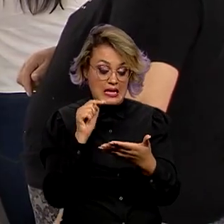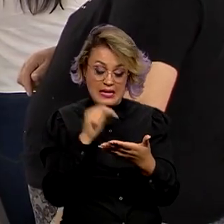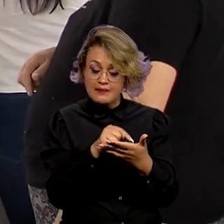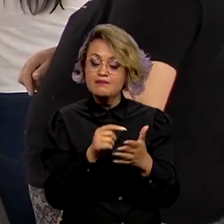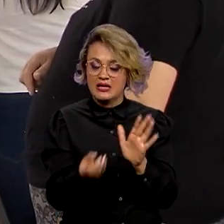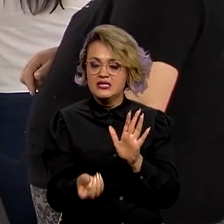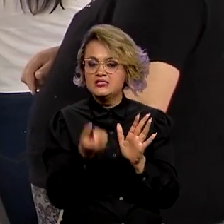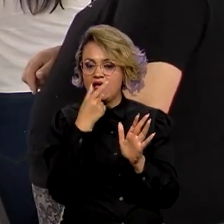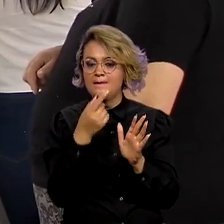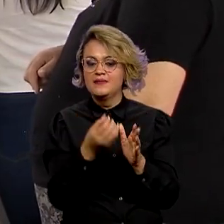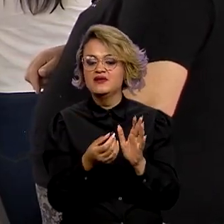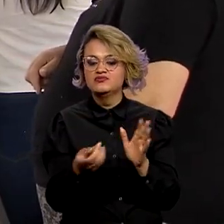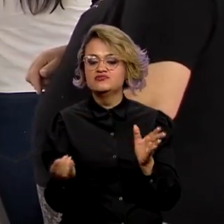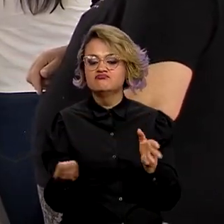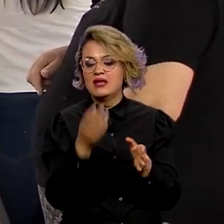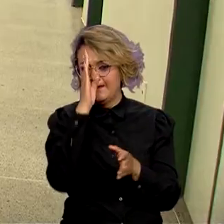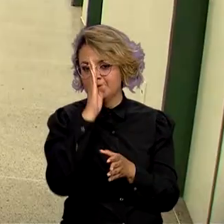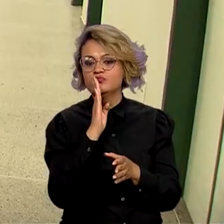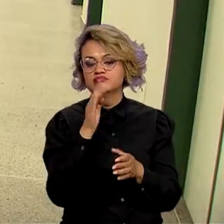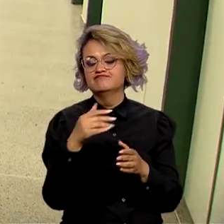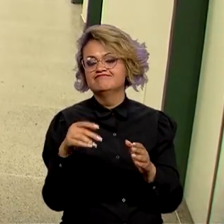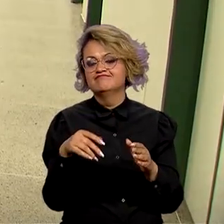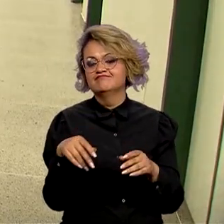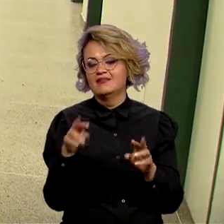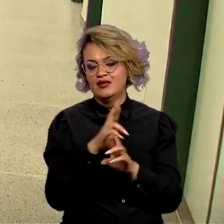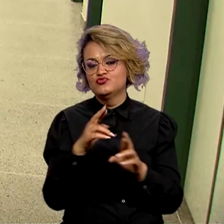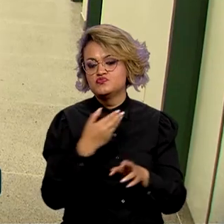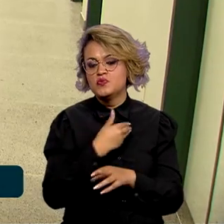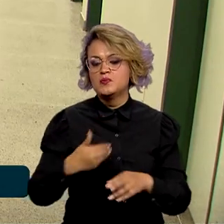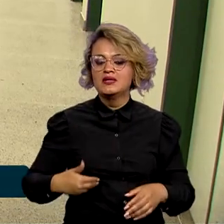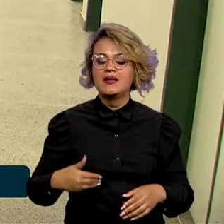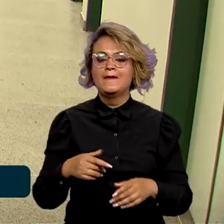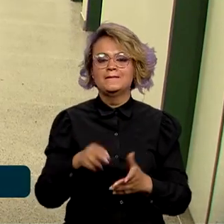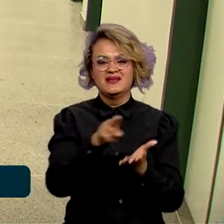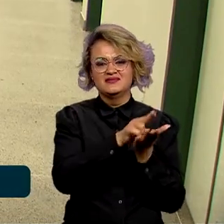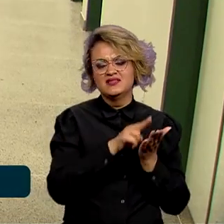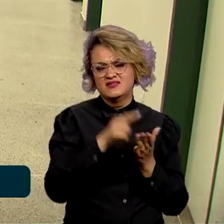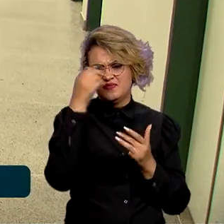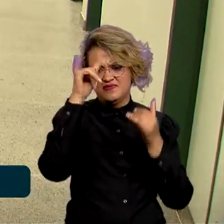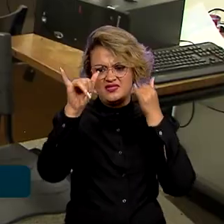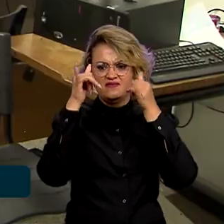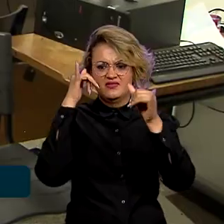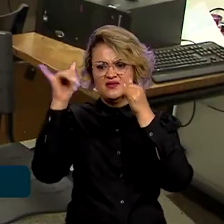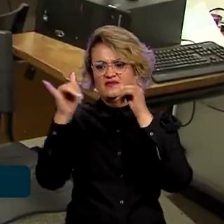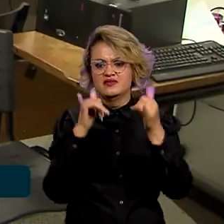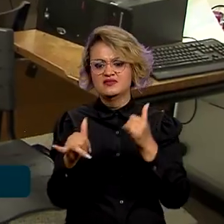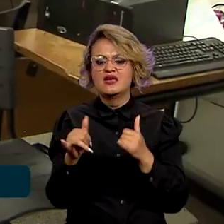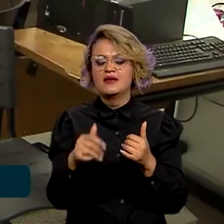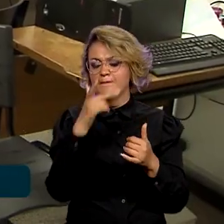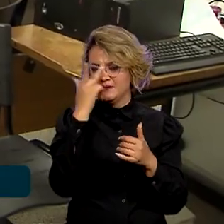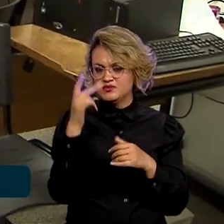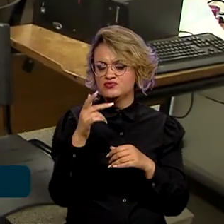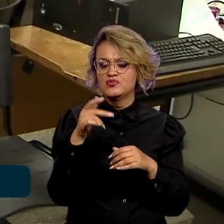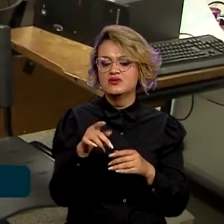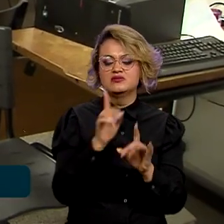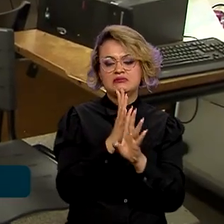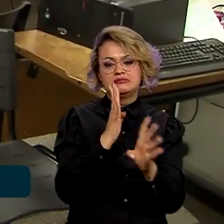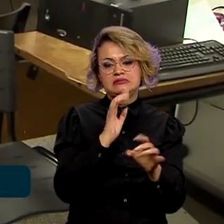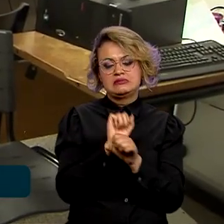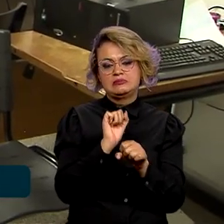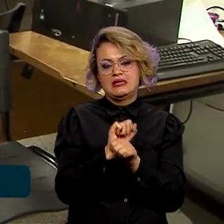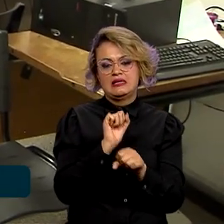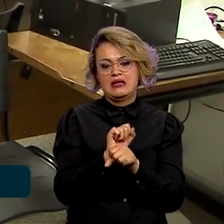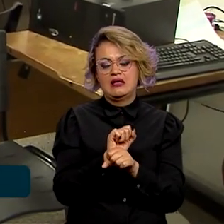fosse incorporado na rede pública. A ideia é reduzir internações hospitalares e retirar o paciente da fila de